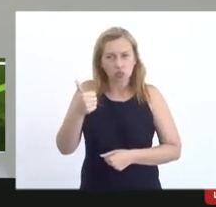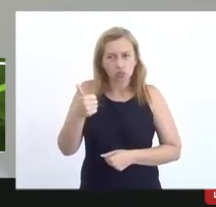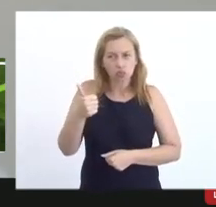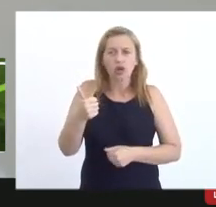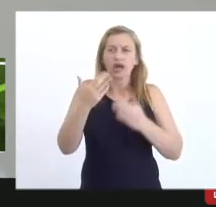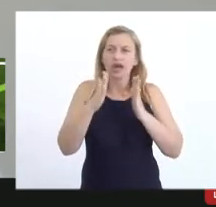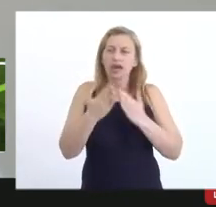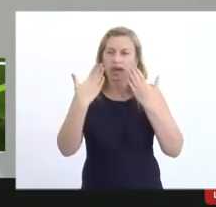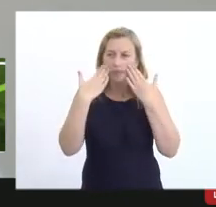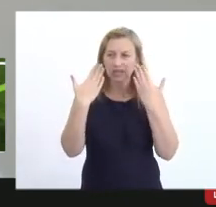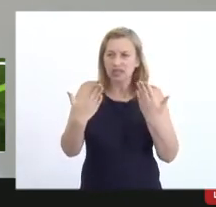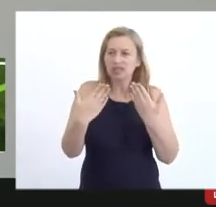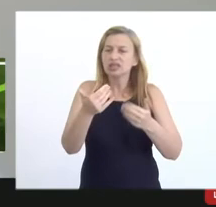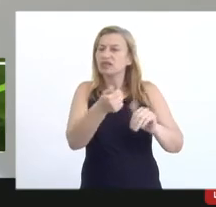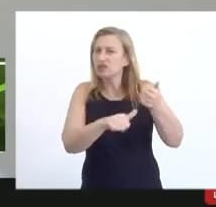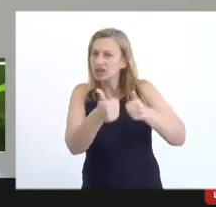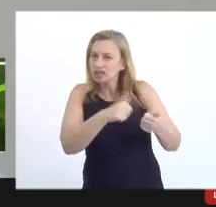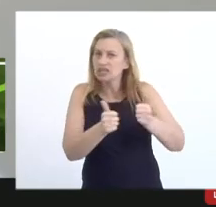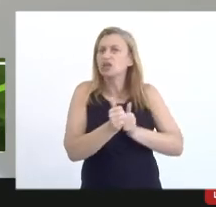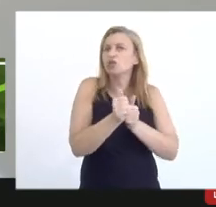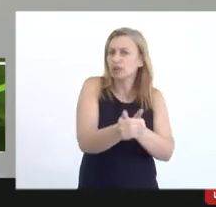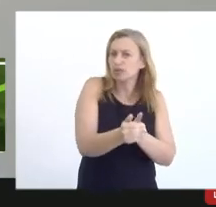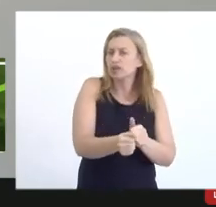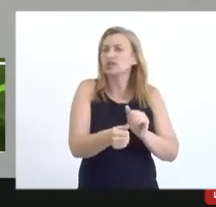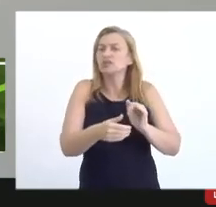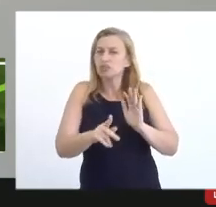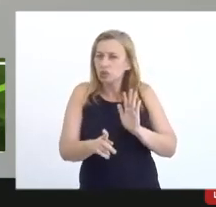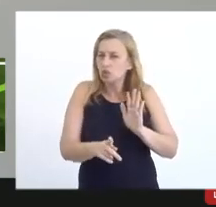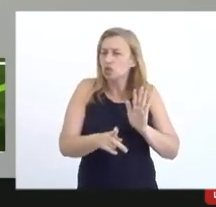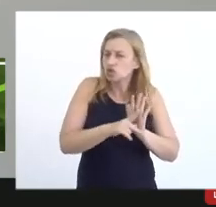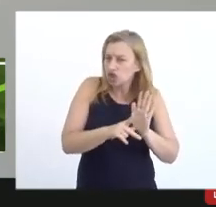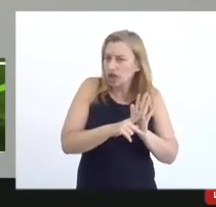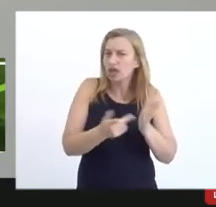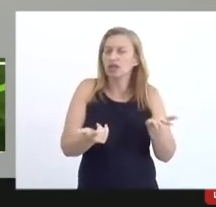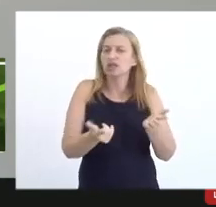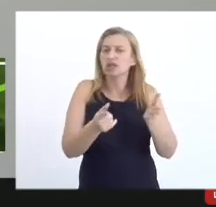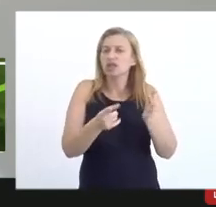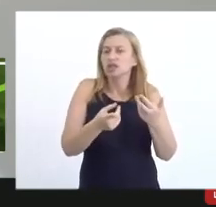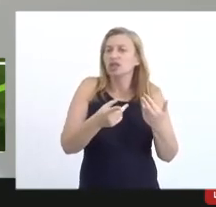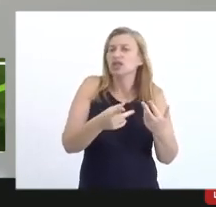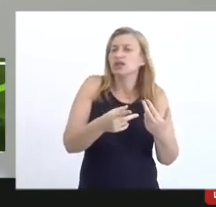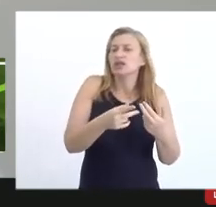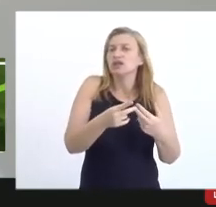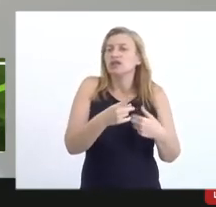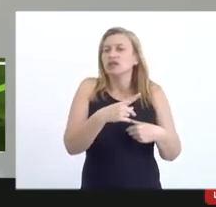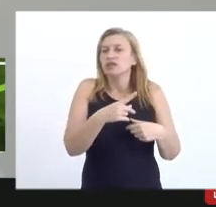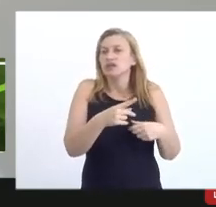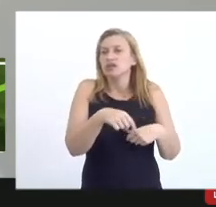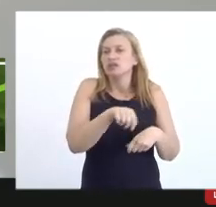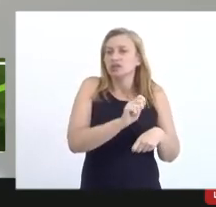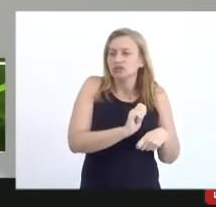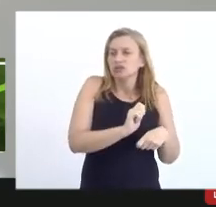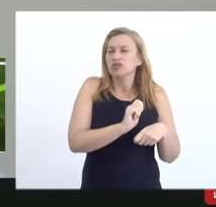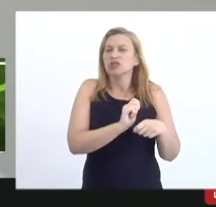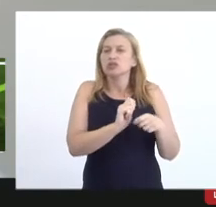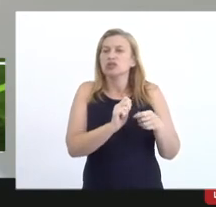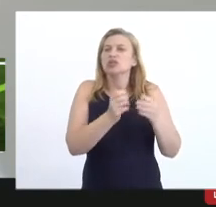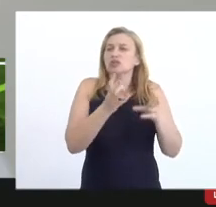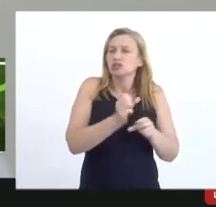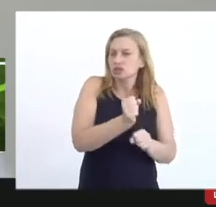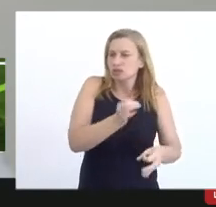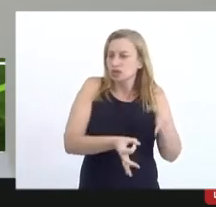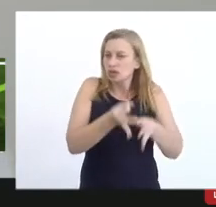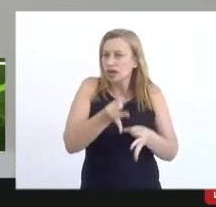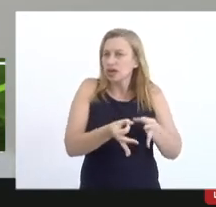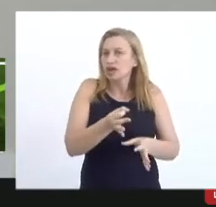apresentação avaliação acompanhamento de projetos crédito benefício fiscal prestação de contas serão definidos por regulamentação própria